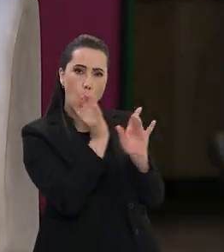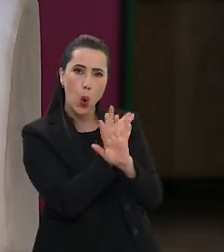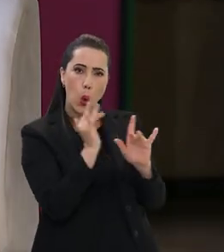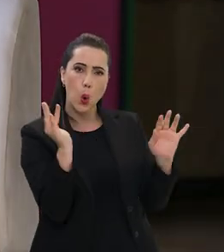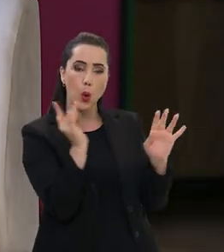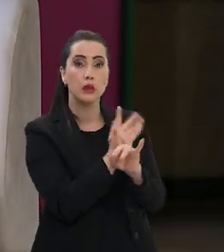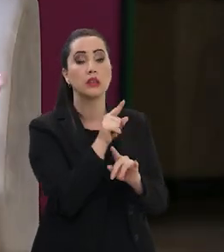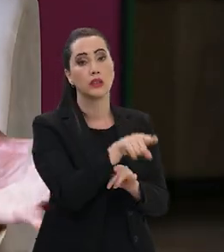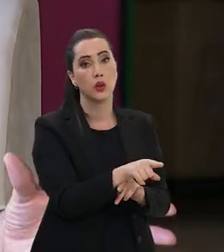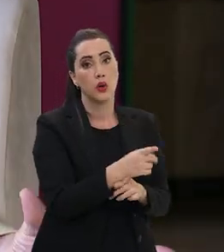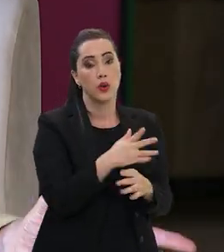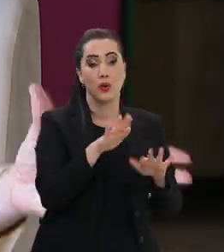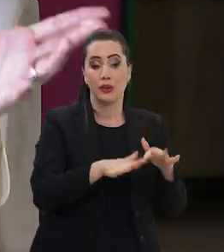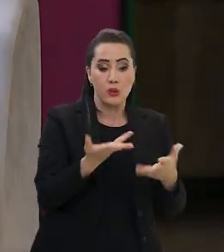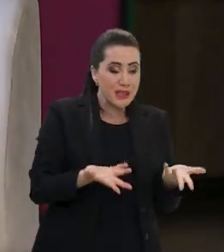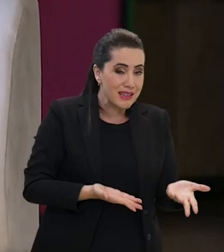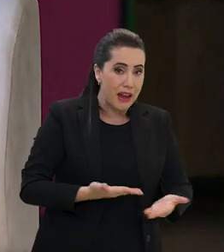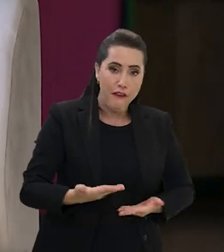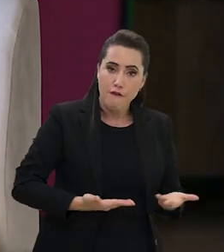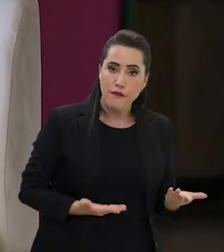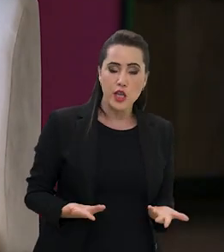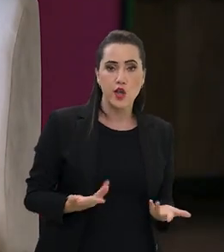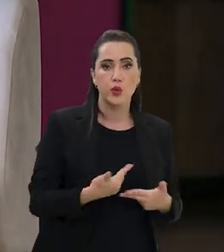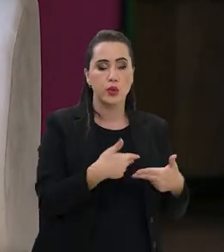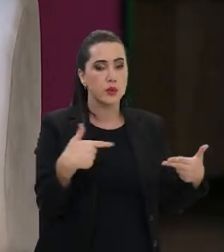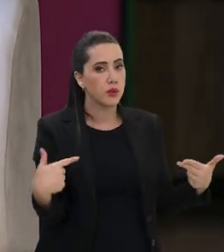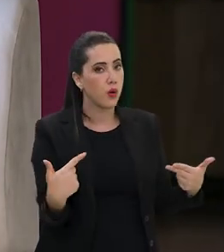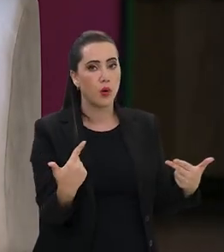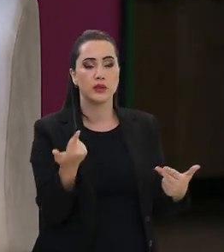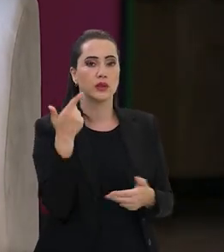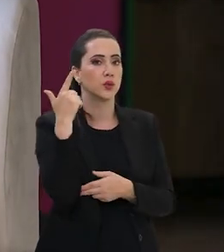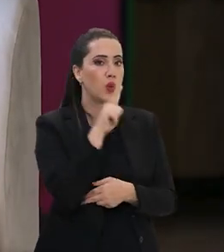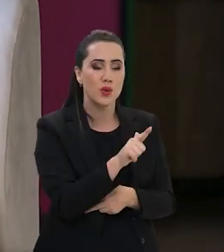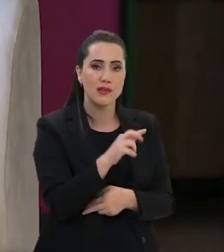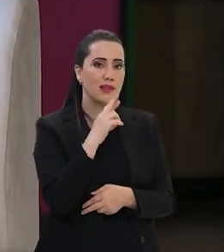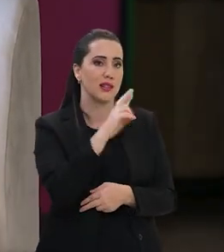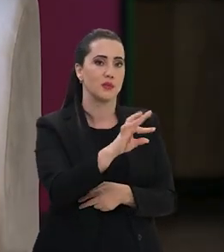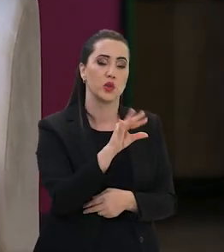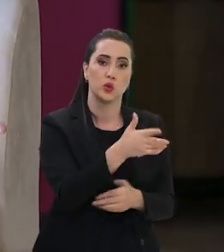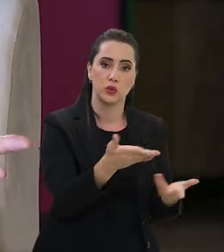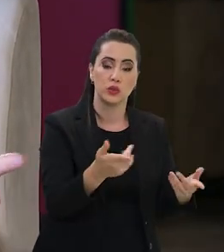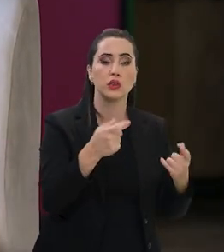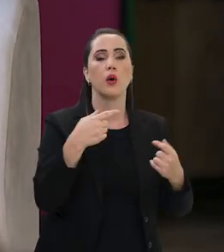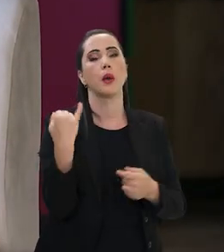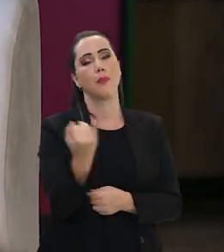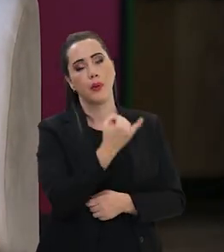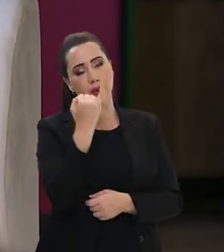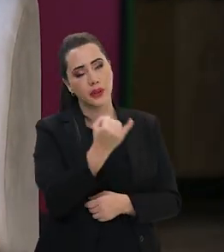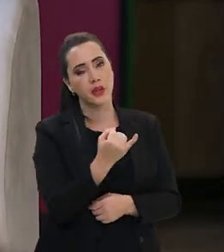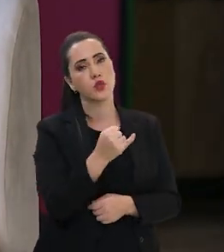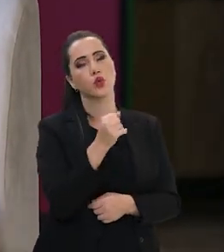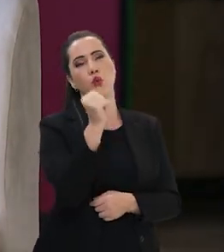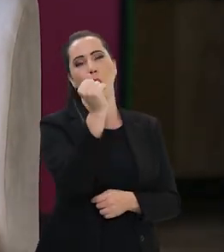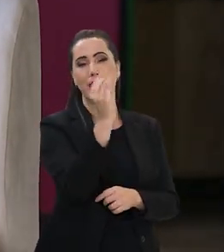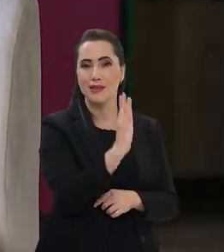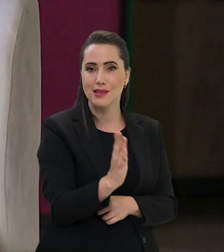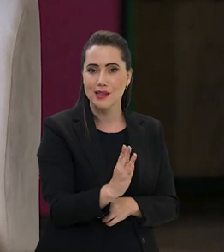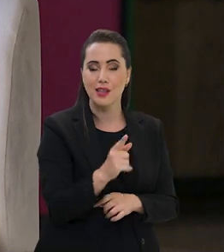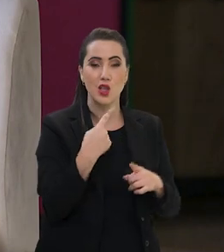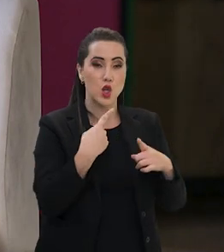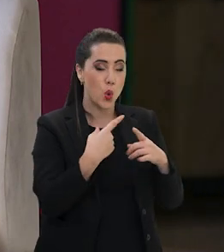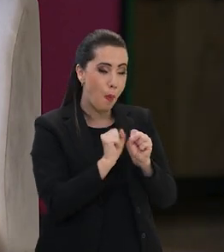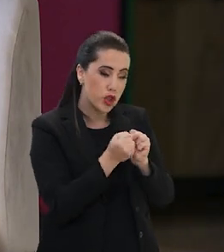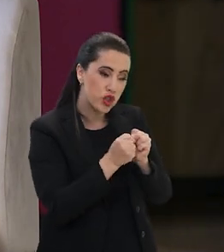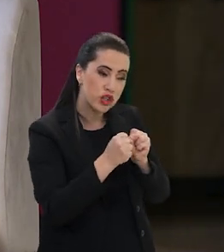aglomeração, o que faz esgotar também recursos, serviços, enfim, toda uma cadeia de acesso. E é super